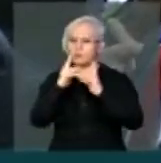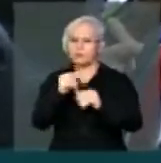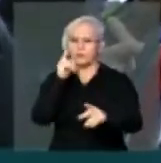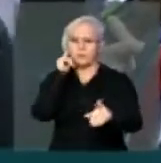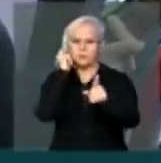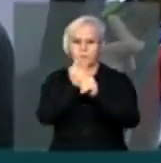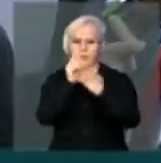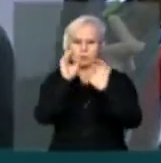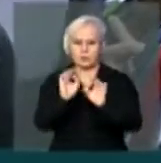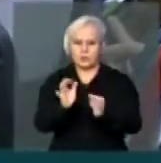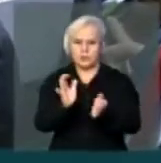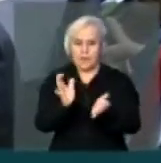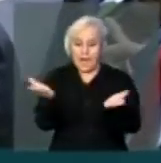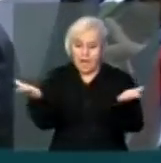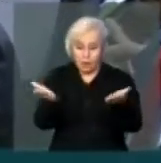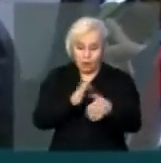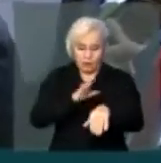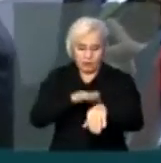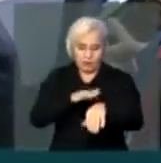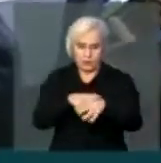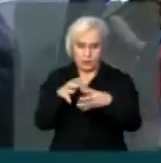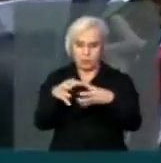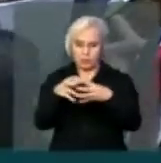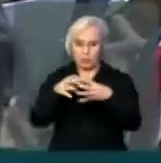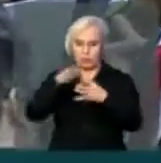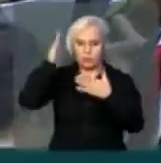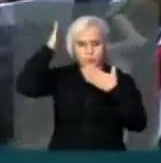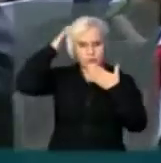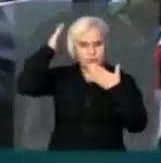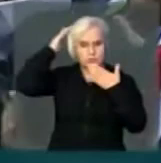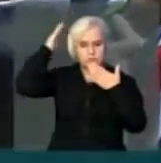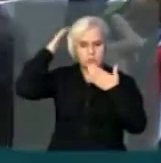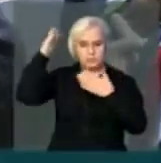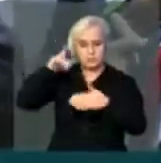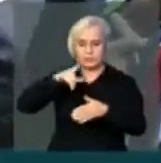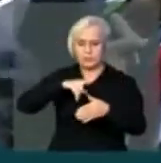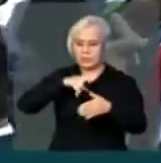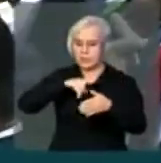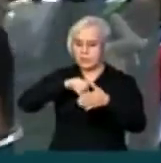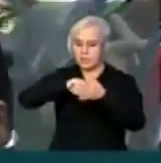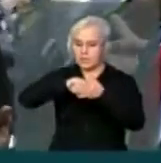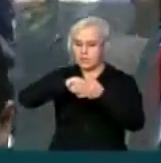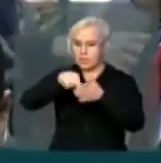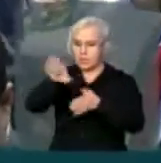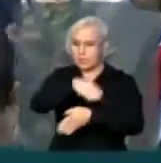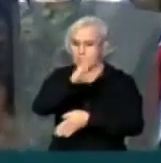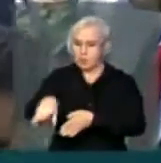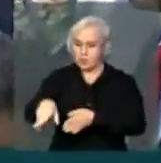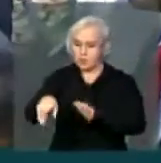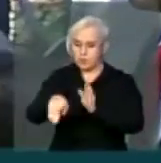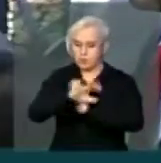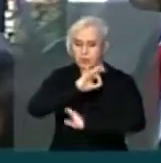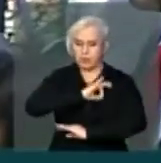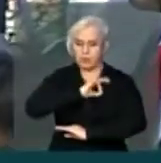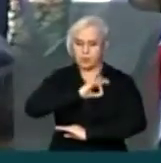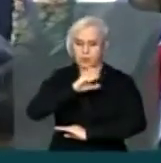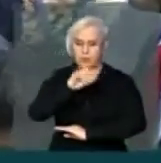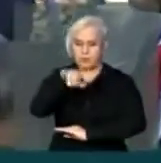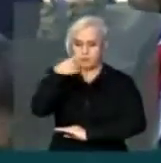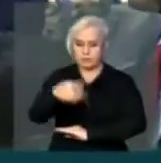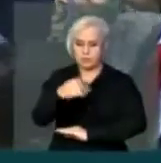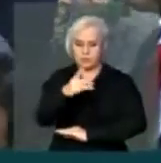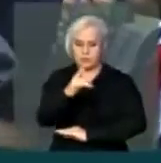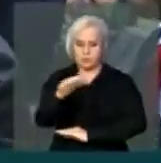Há índios, nesse momento, que foram detidos ilegalmente pela Polícia Civil do Distrito Federal.